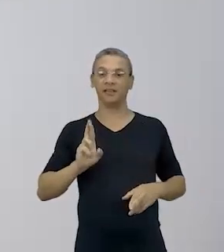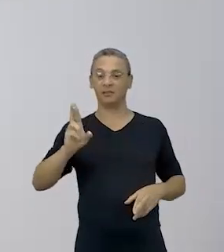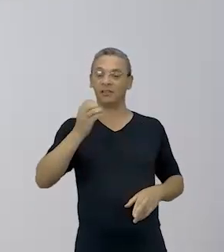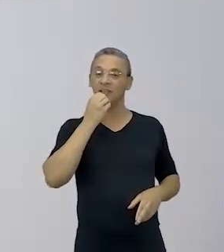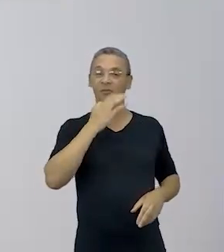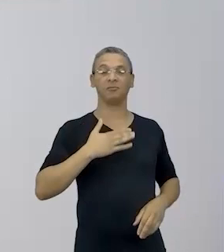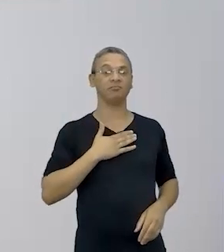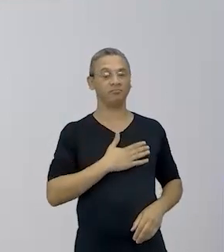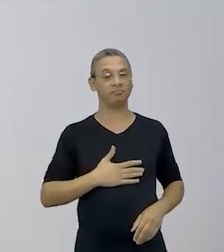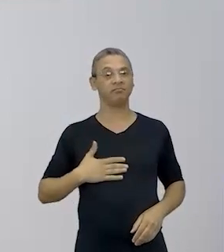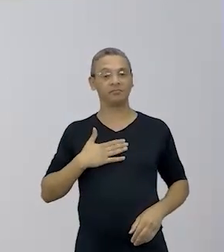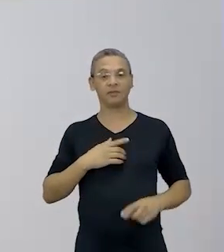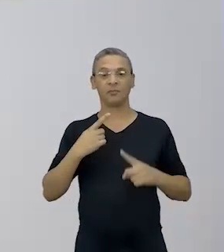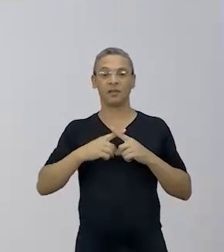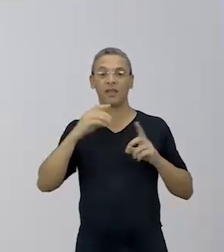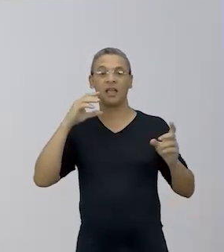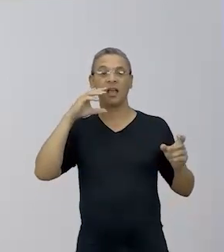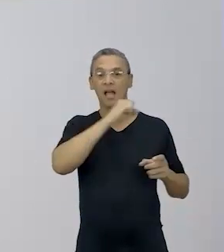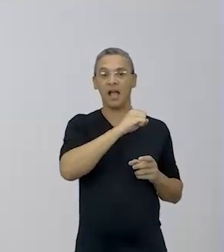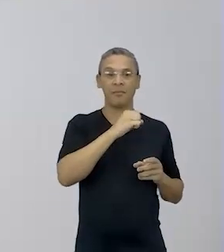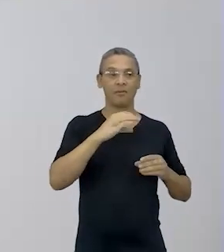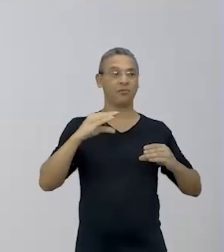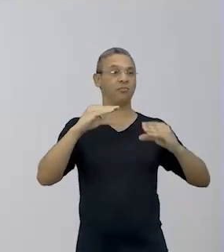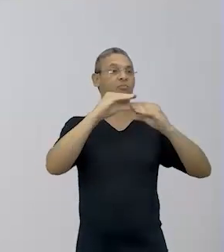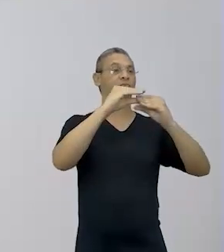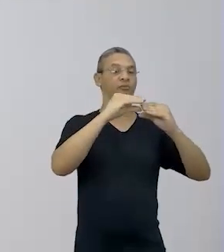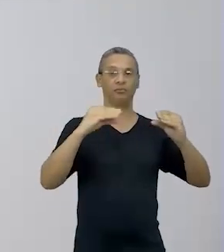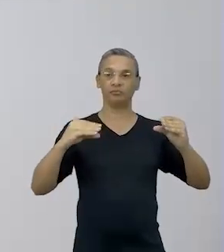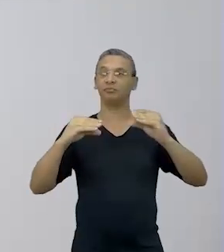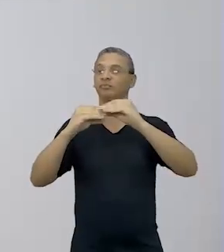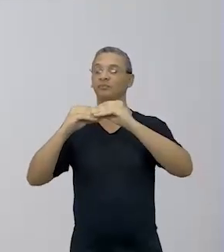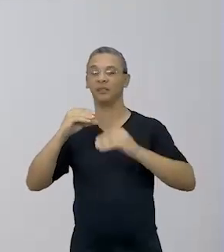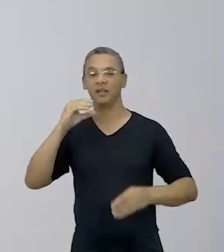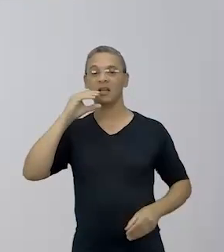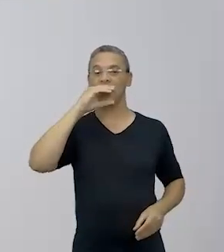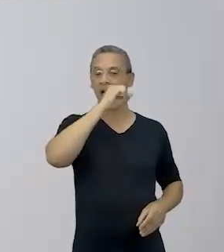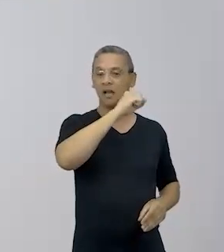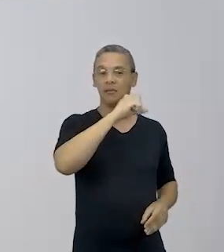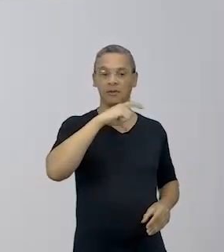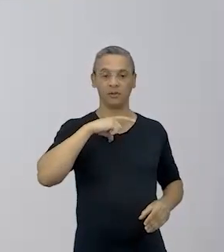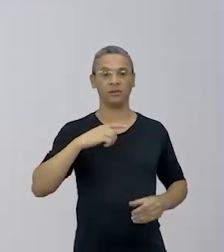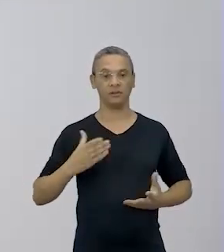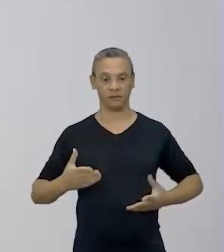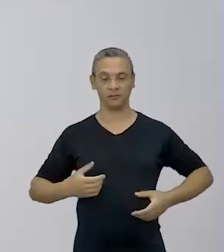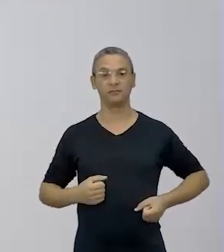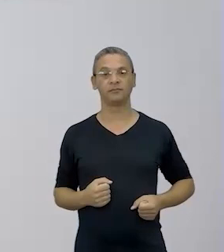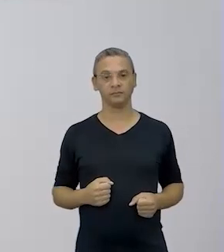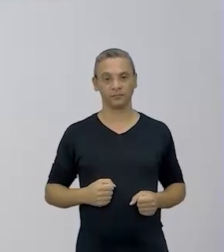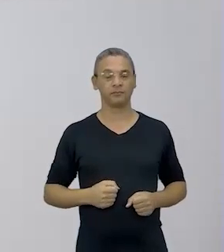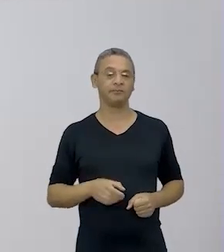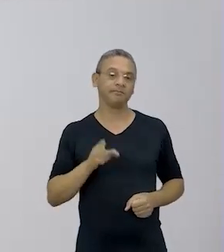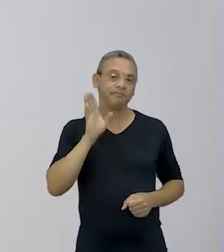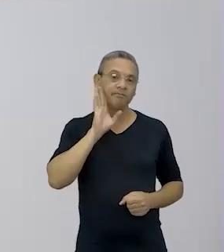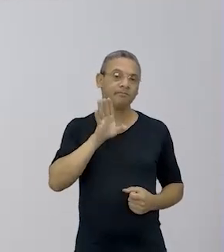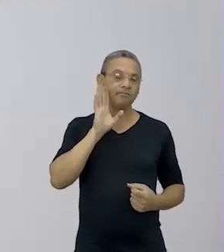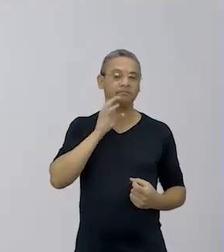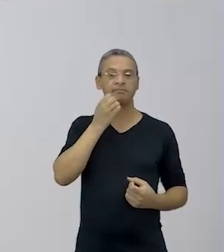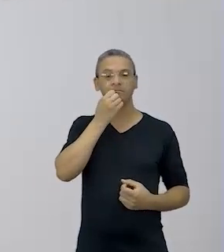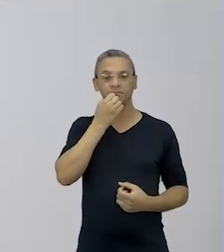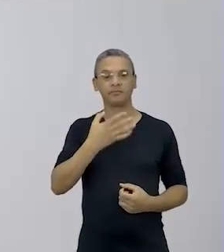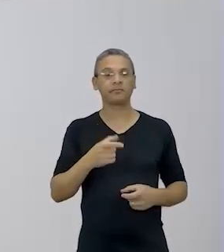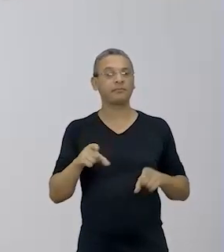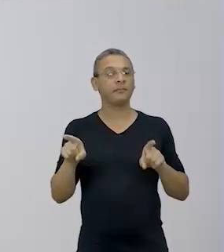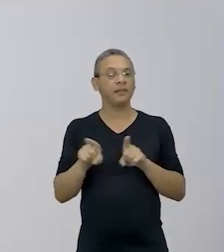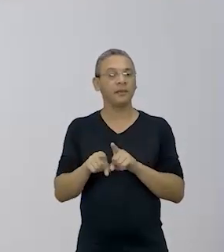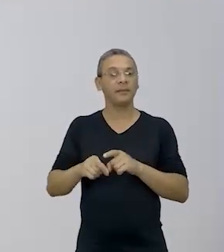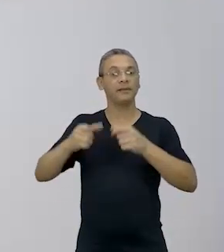bacana, porque é muito rápido de montar. Não tem que mexer massa, é só montar um sobre o outro e acabou. Isso é muito legal também. E